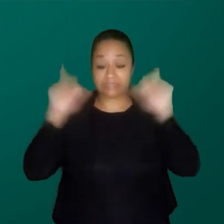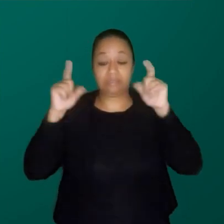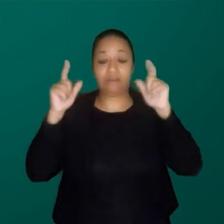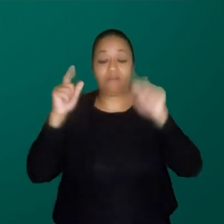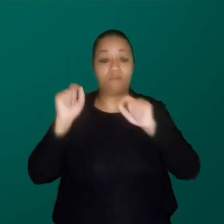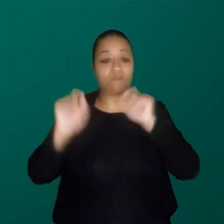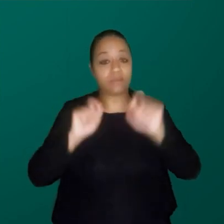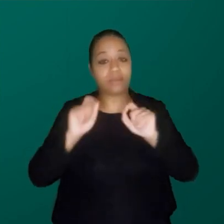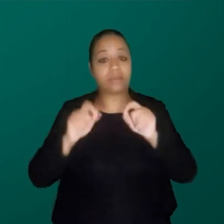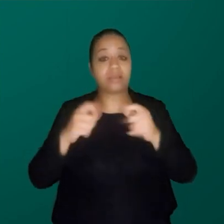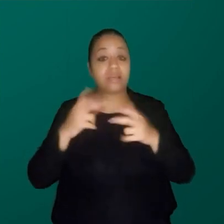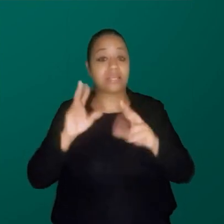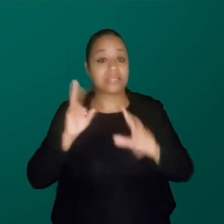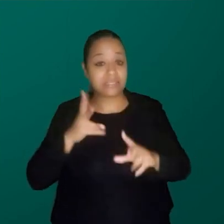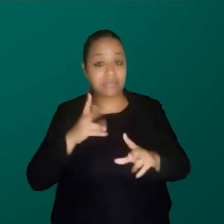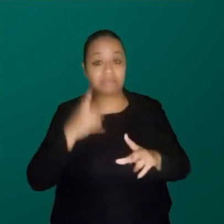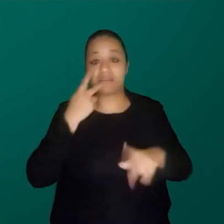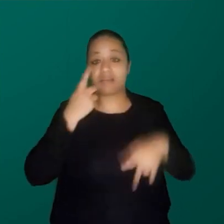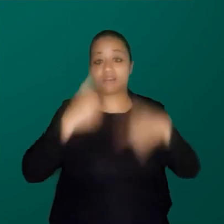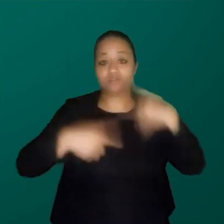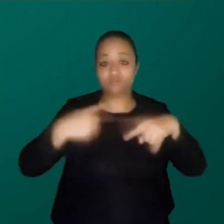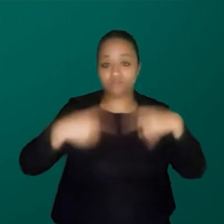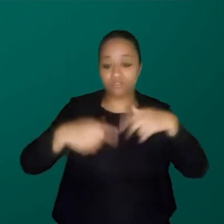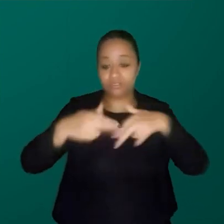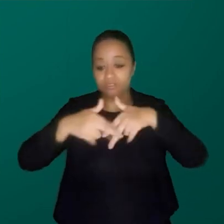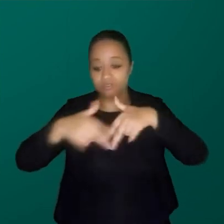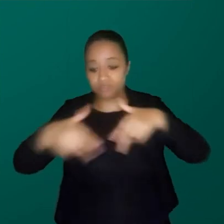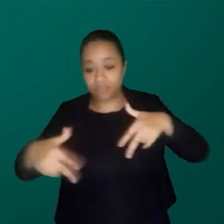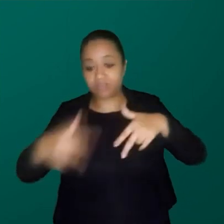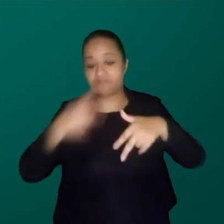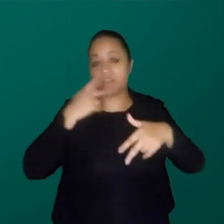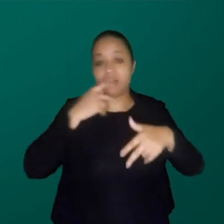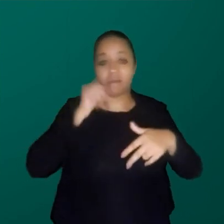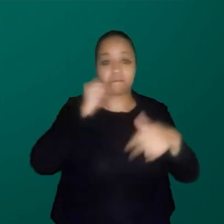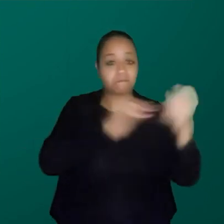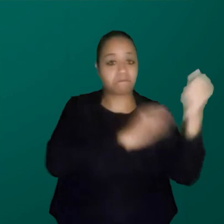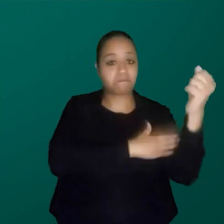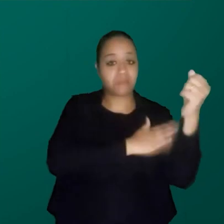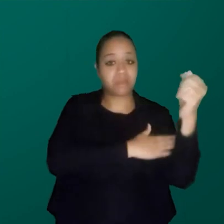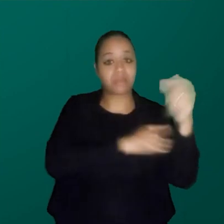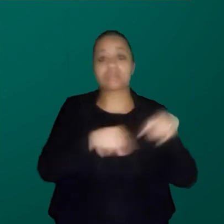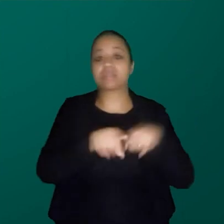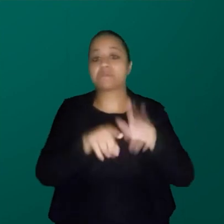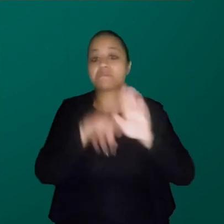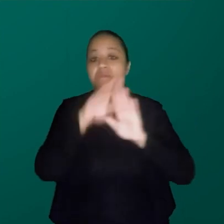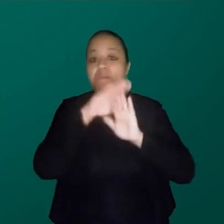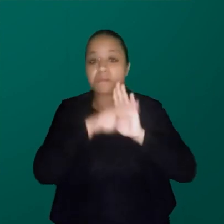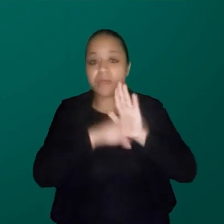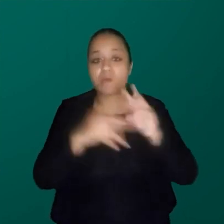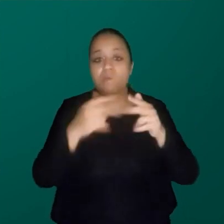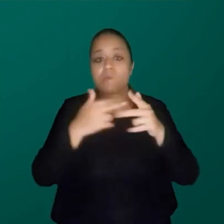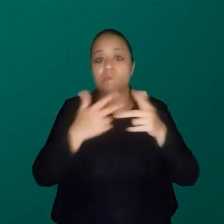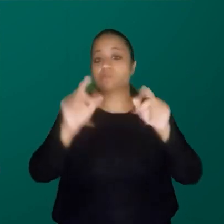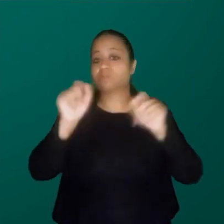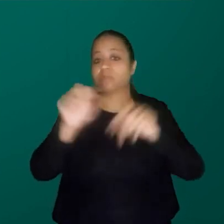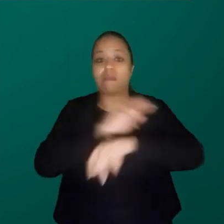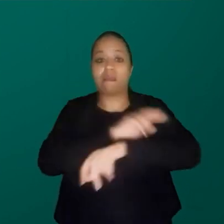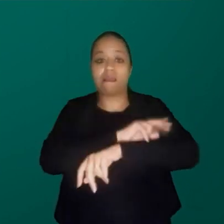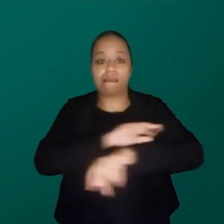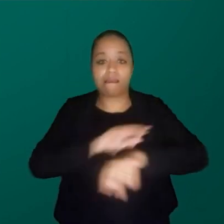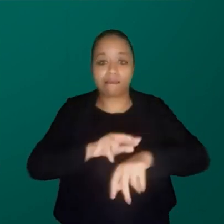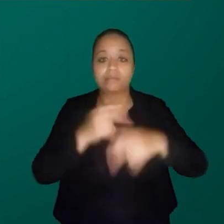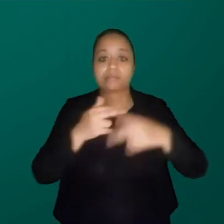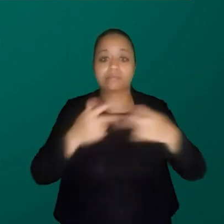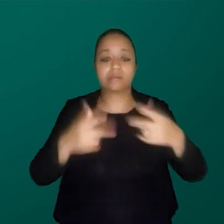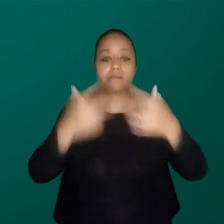fato, assim, de que toda vez que a gente quer discutir gênero, que a gente vai falar de feminismo, que a gente vai tentar colocar em pauta as questões de raça, que a gente quer pensar em